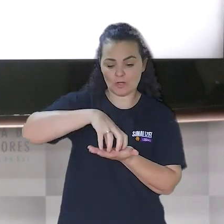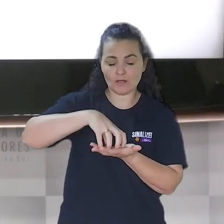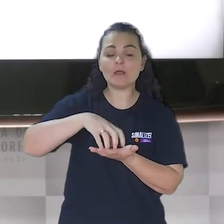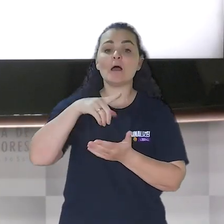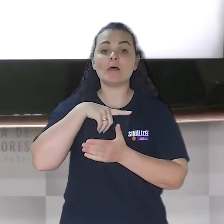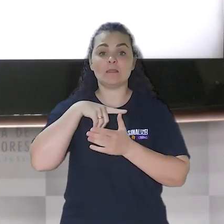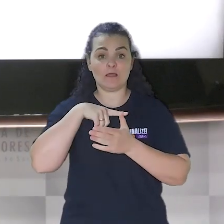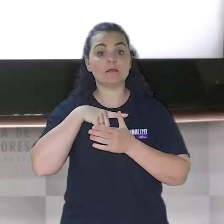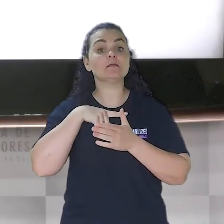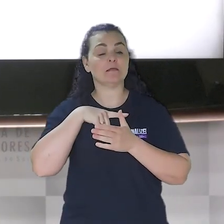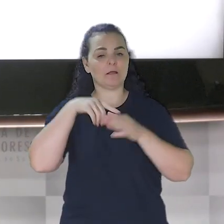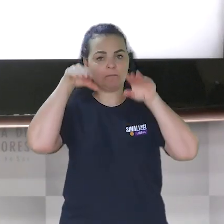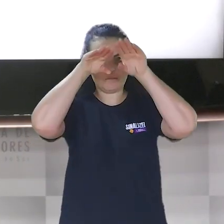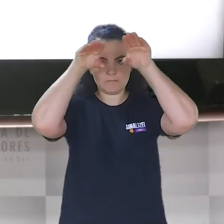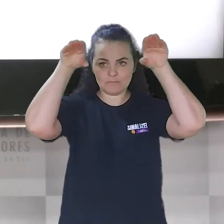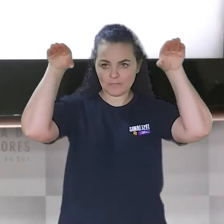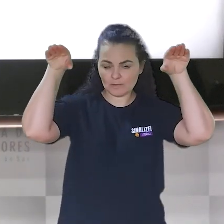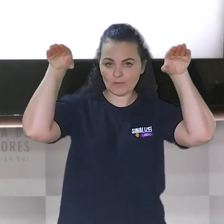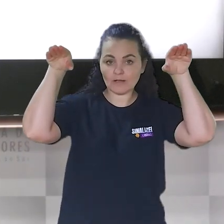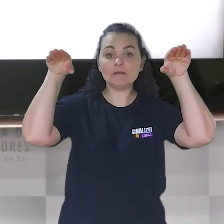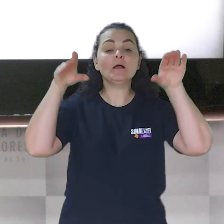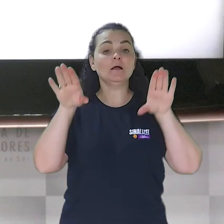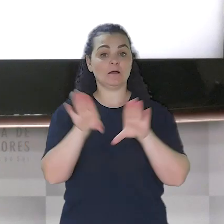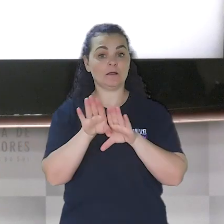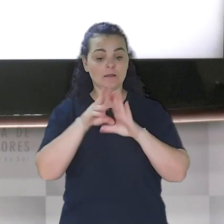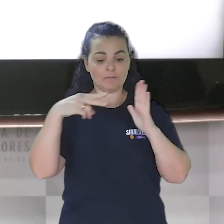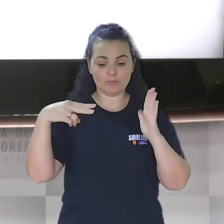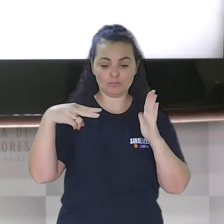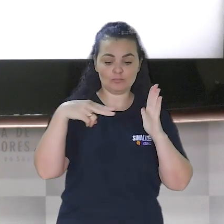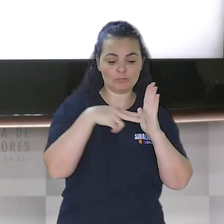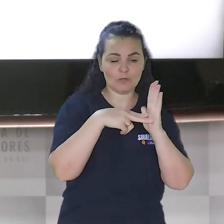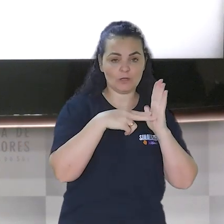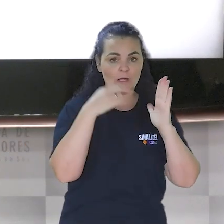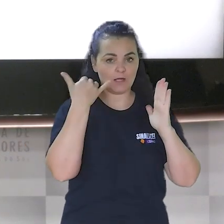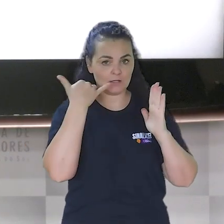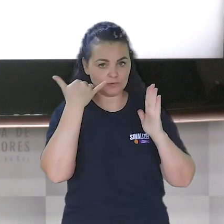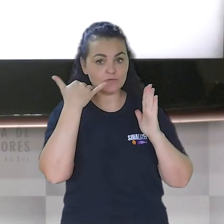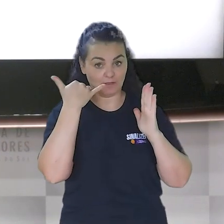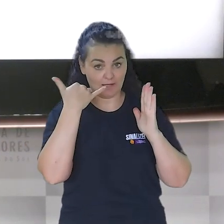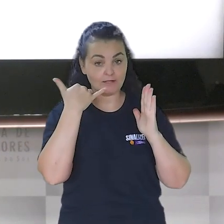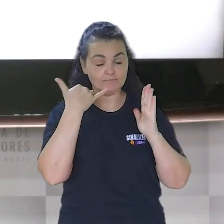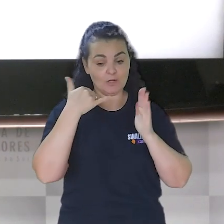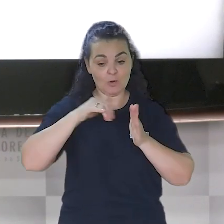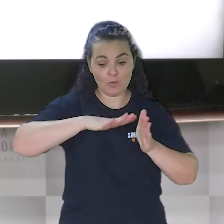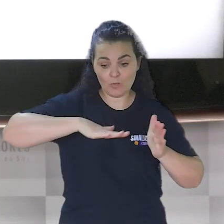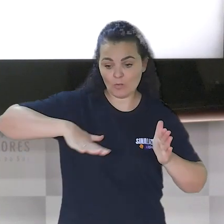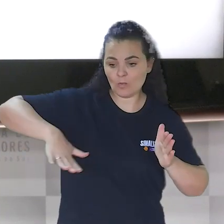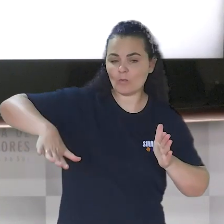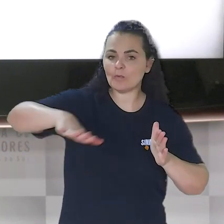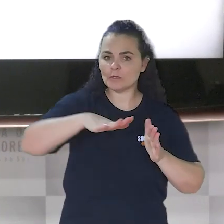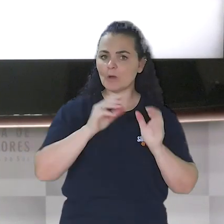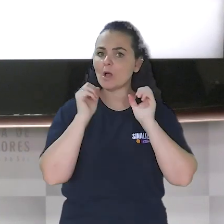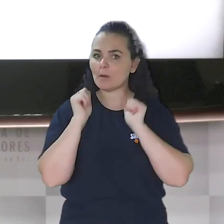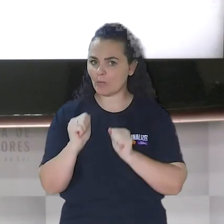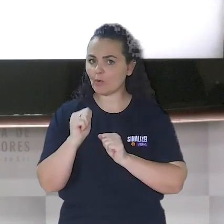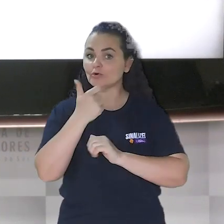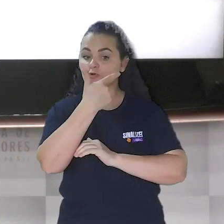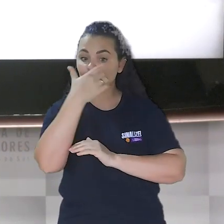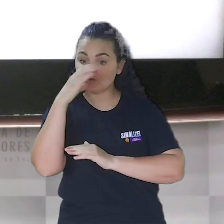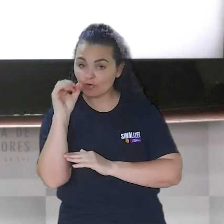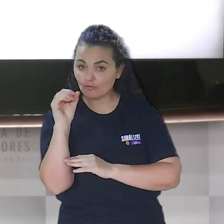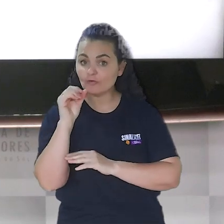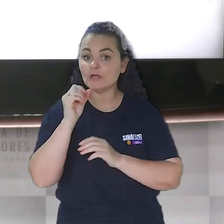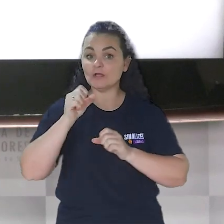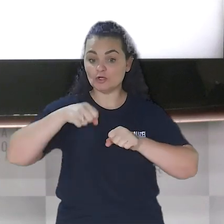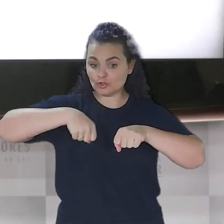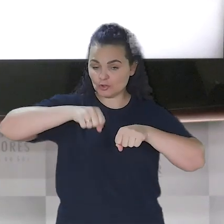deve incluir uma área coberta, além de pontos de eletricidade para recarga de celulares, com espaço suficiente para abrigar